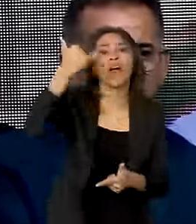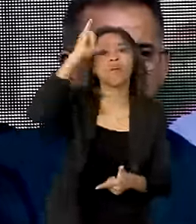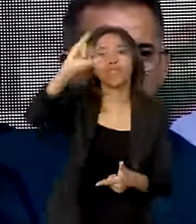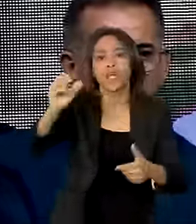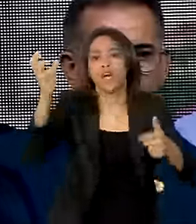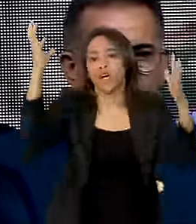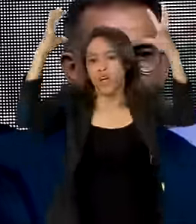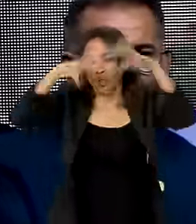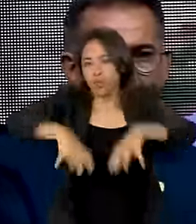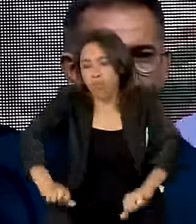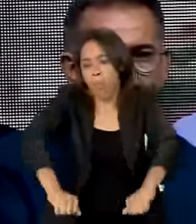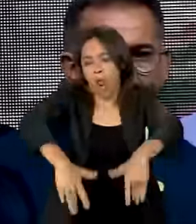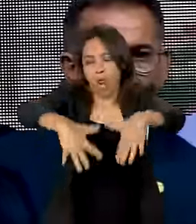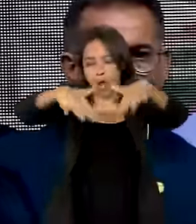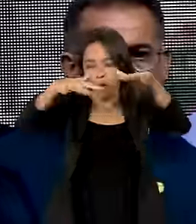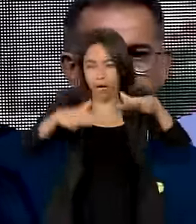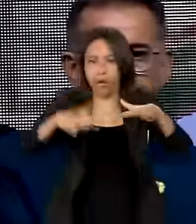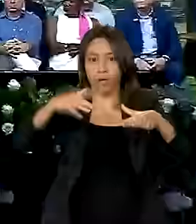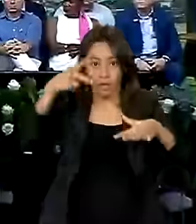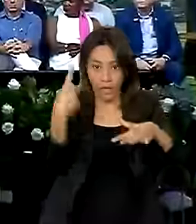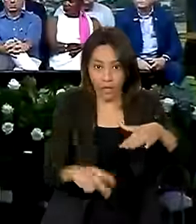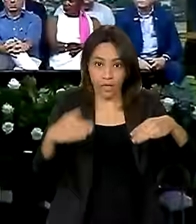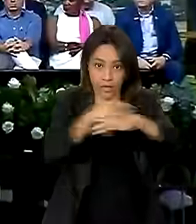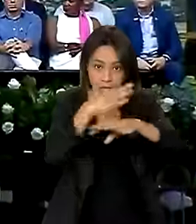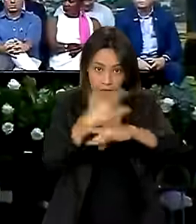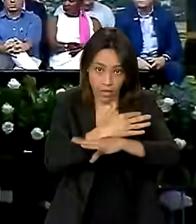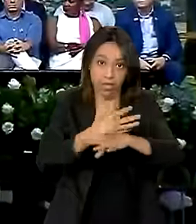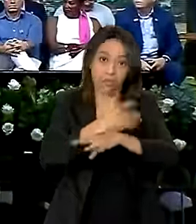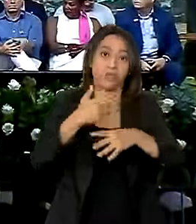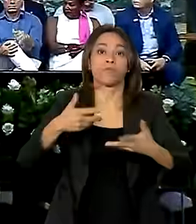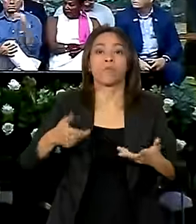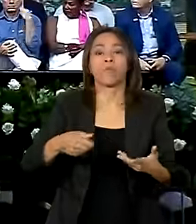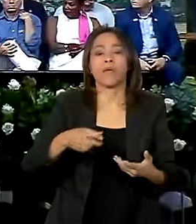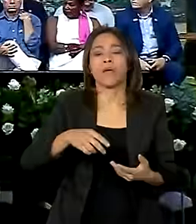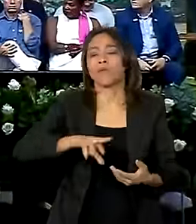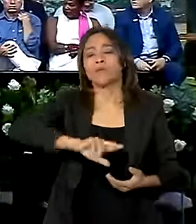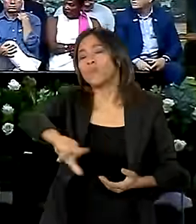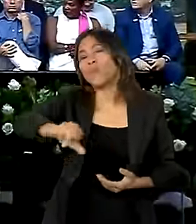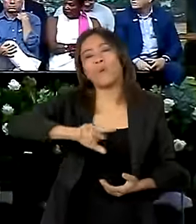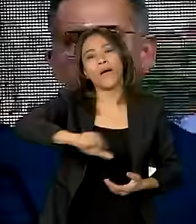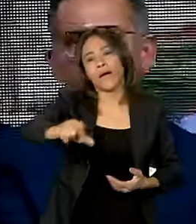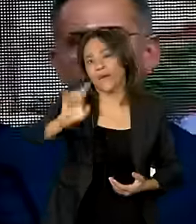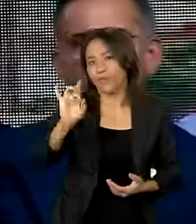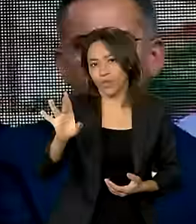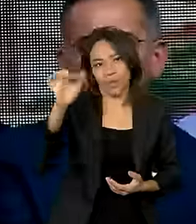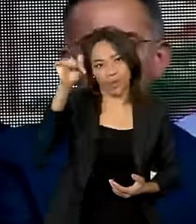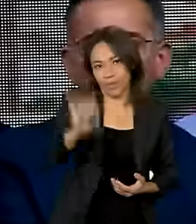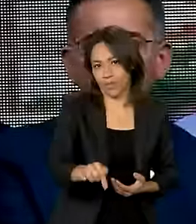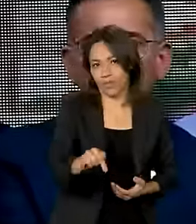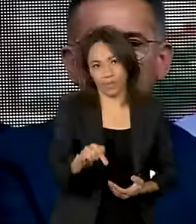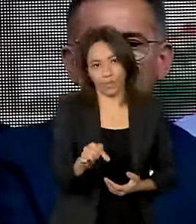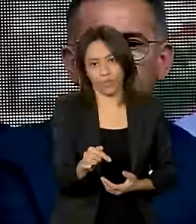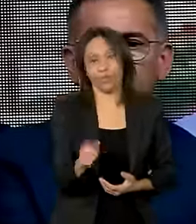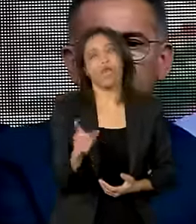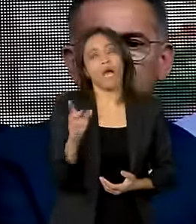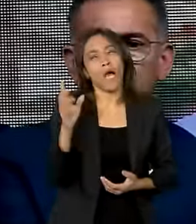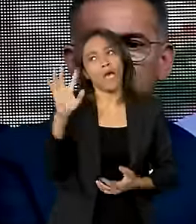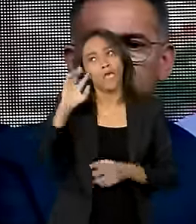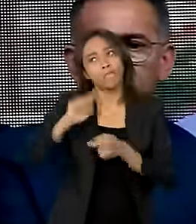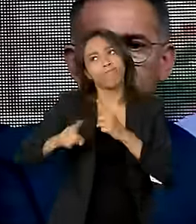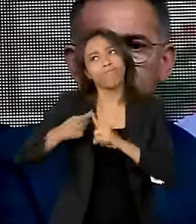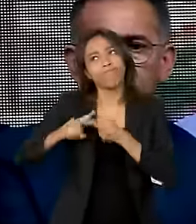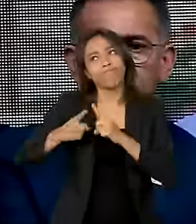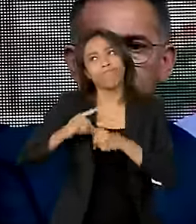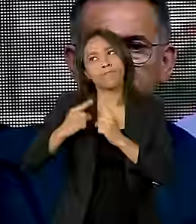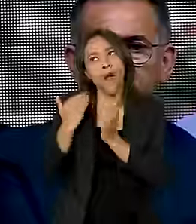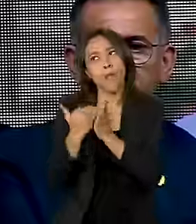aqui em Araraquara. E chegamos à conclusão, não é isso Adinho, que não era aquilo somente não seria possível. E chegamos no valor